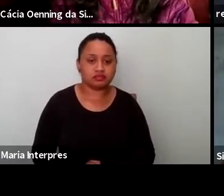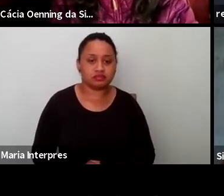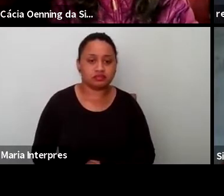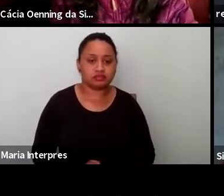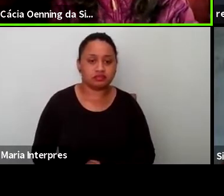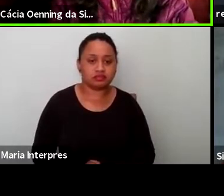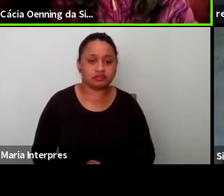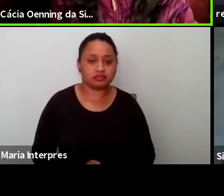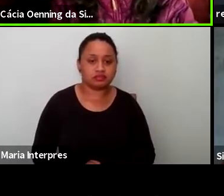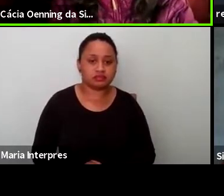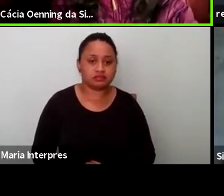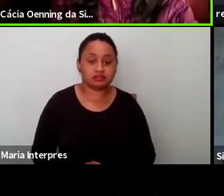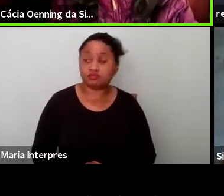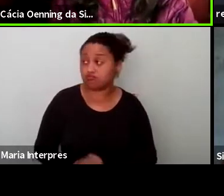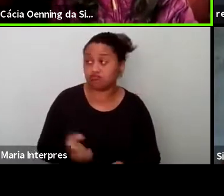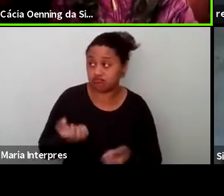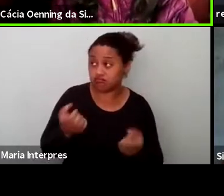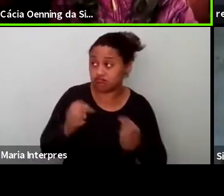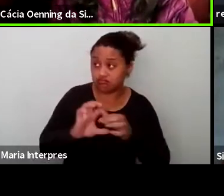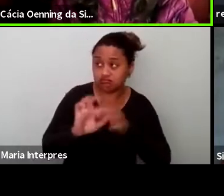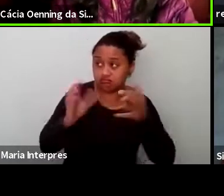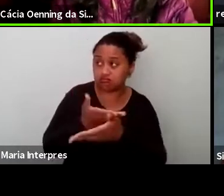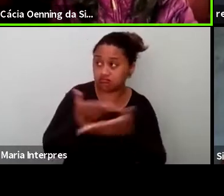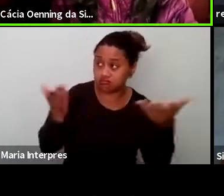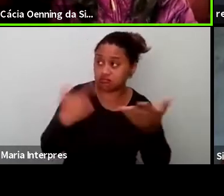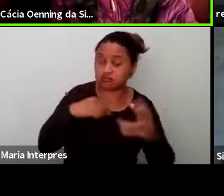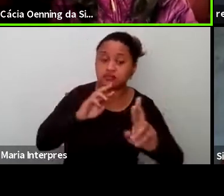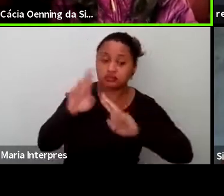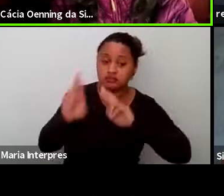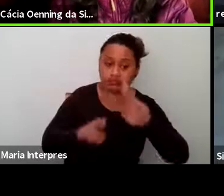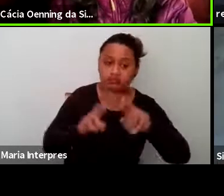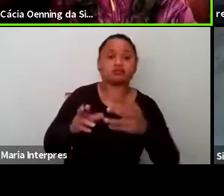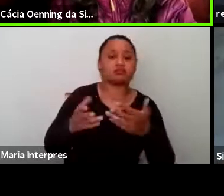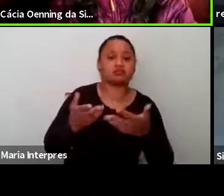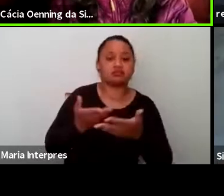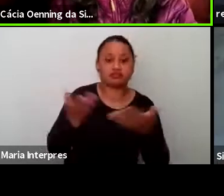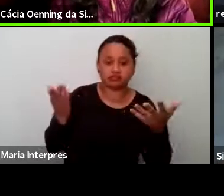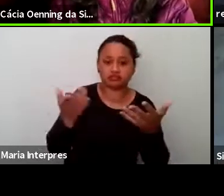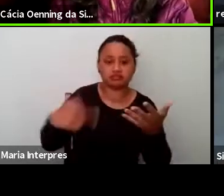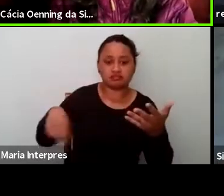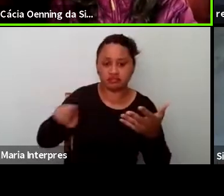Fiquem à vontade de responder, Regina e Silvia.